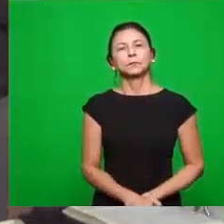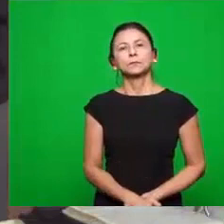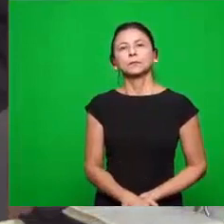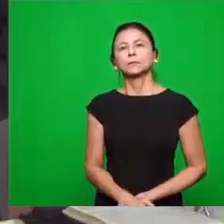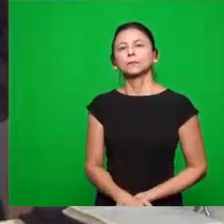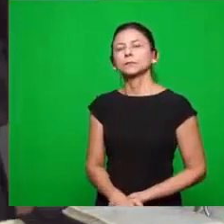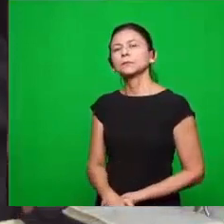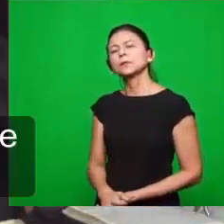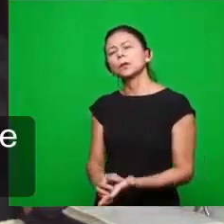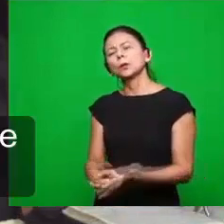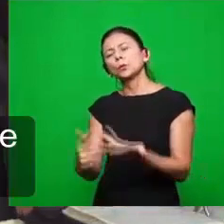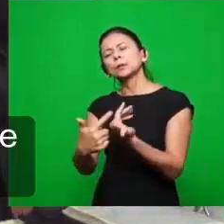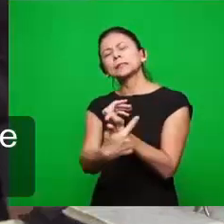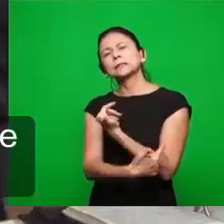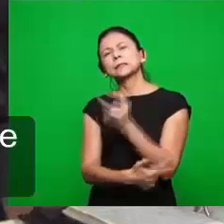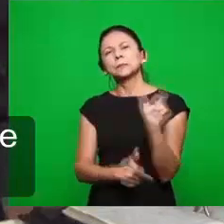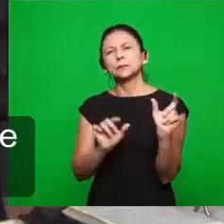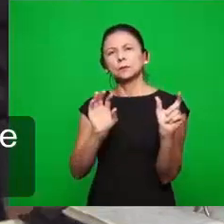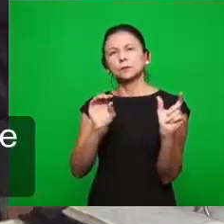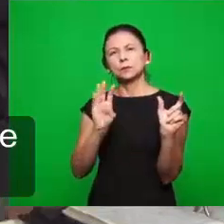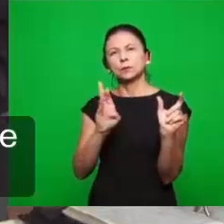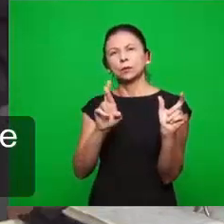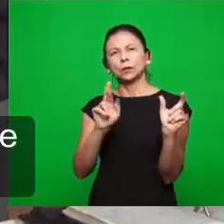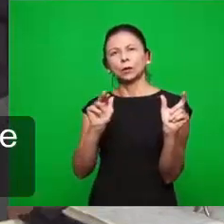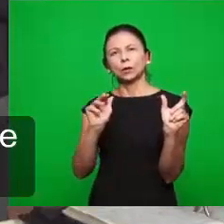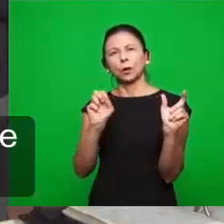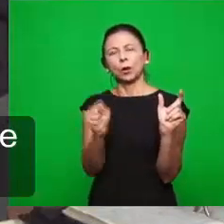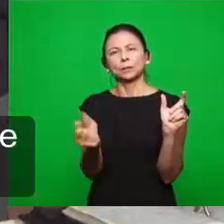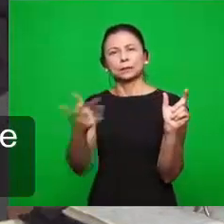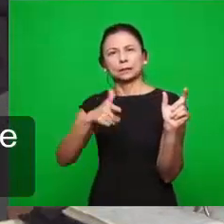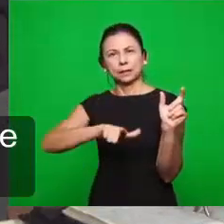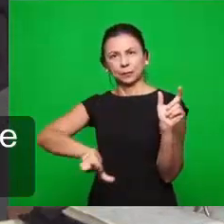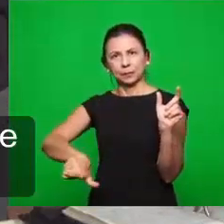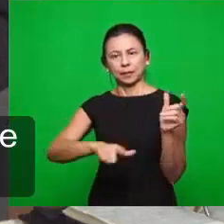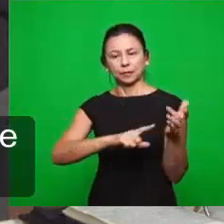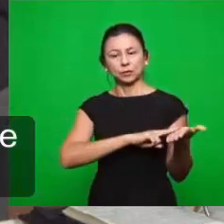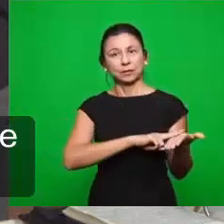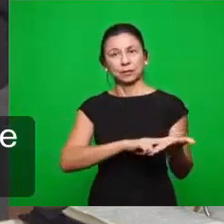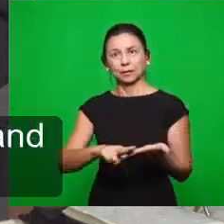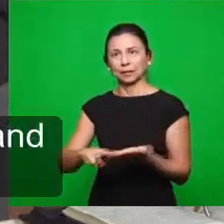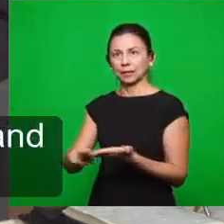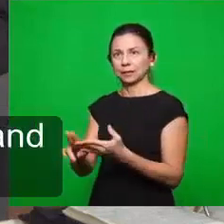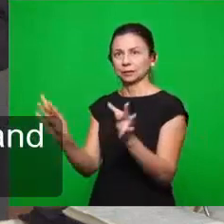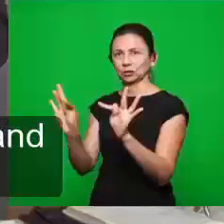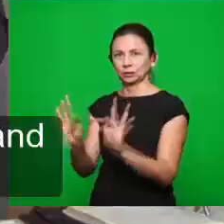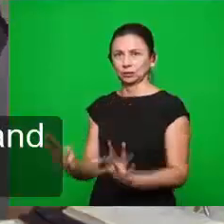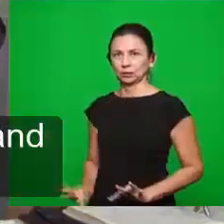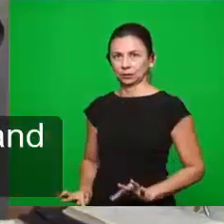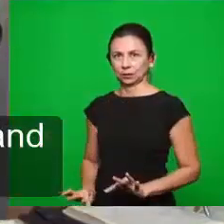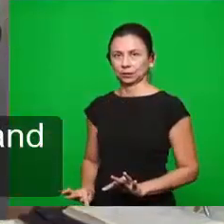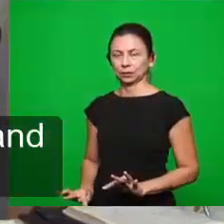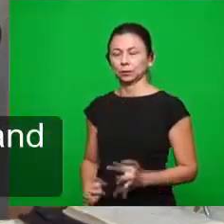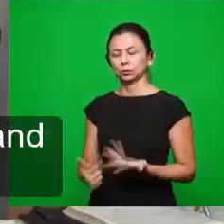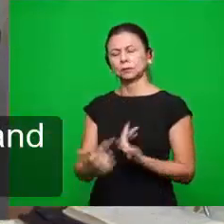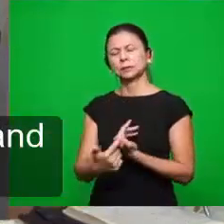Quantas vezes a palavra obras se repete na carta à igreja de Tiatira? Então, os irmãos vão ler